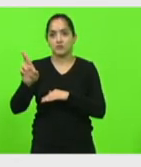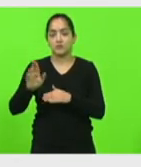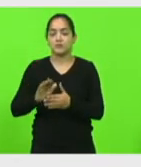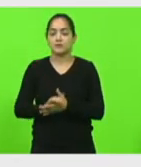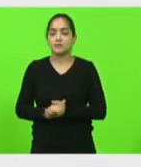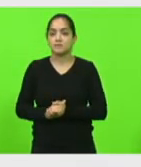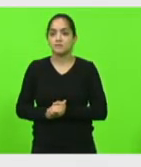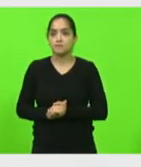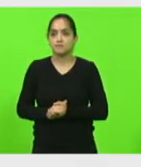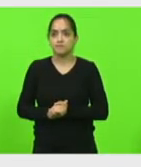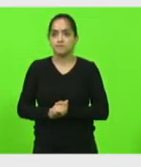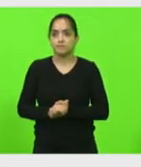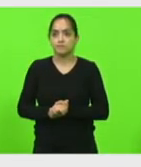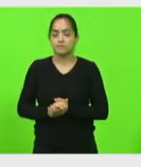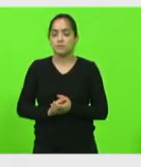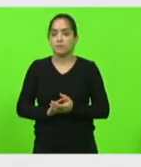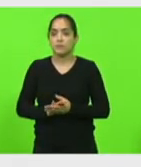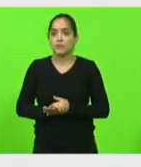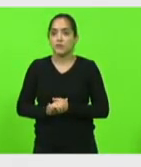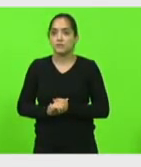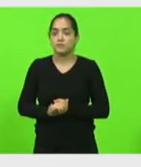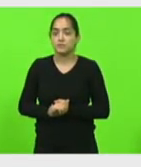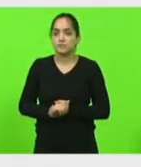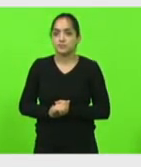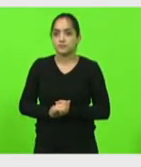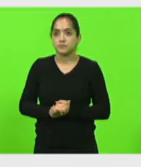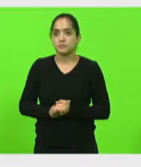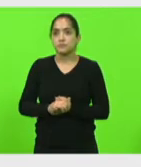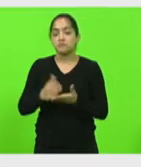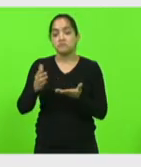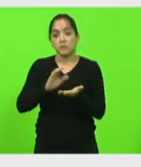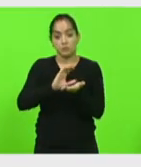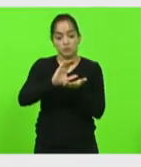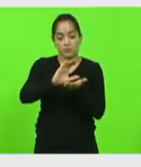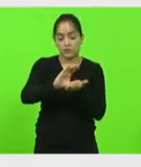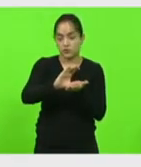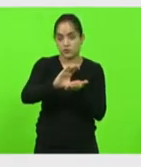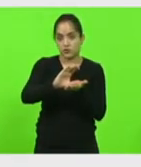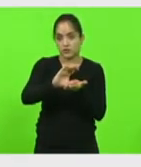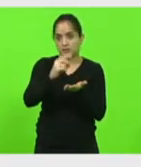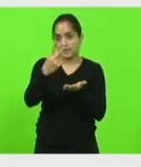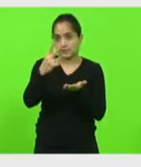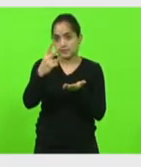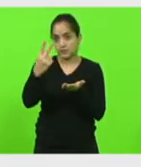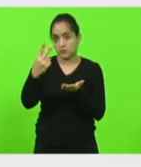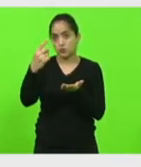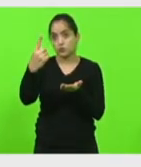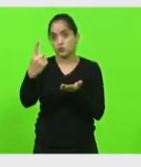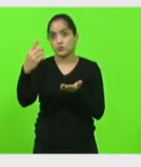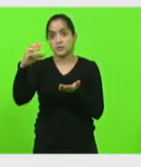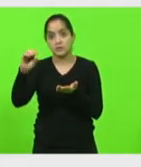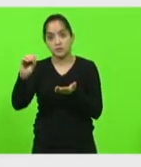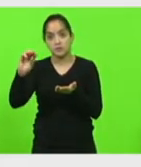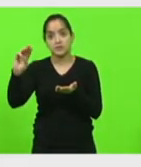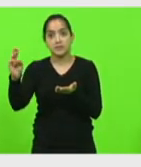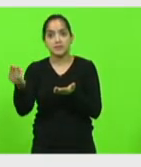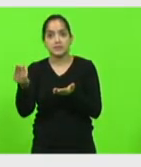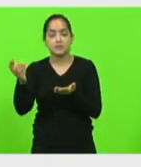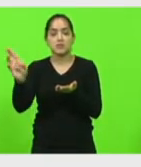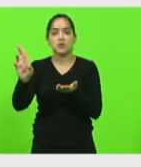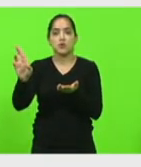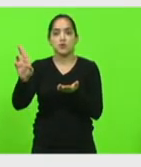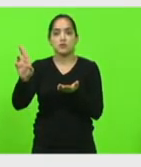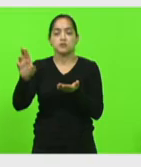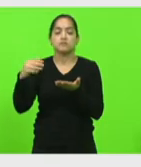milhões de reais por ano como não investimos esses duzentos e dez milhões de reais por ano o que acontece é que